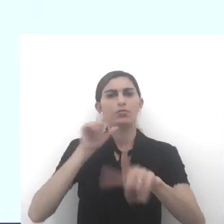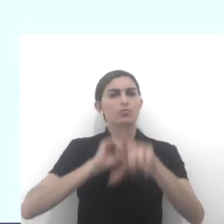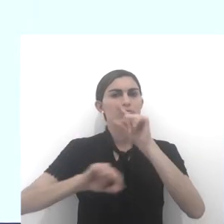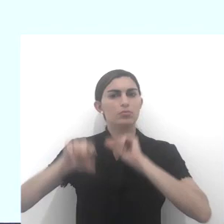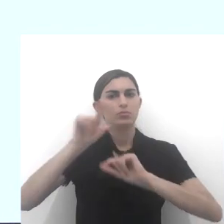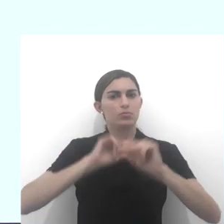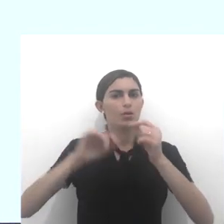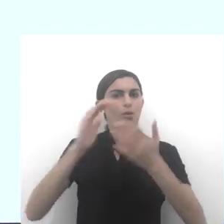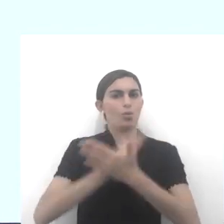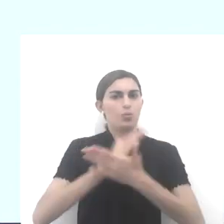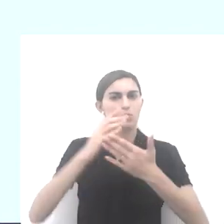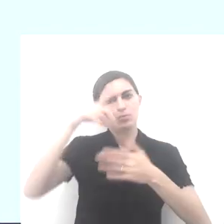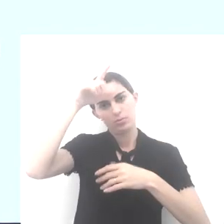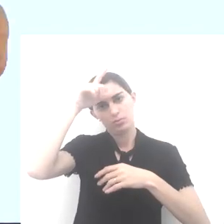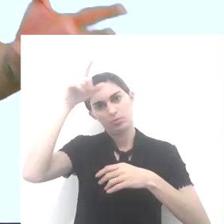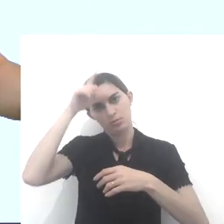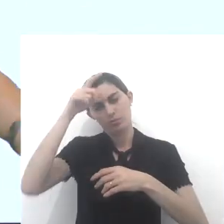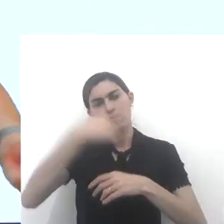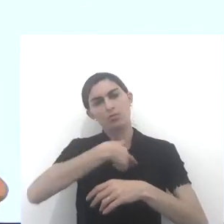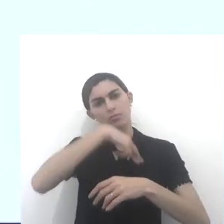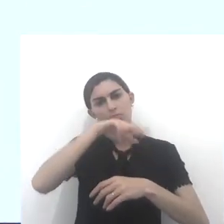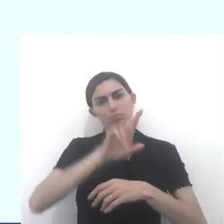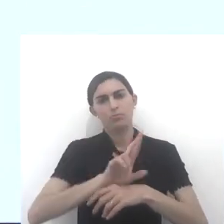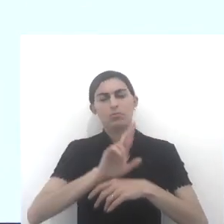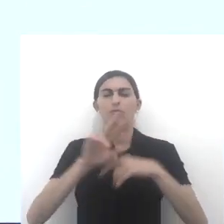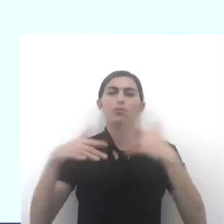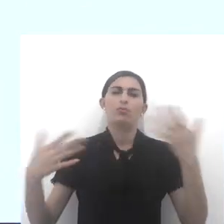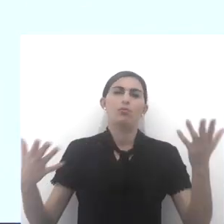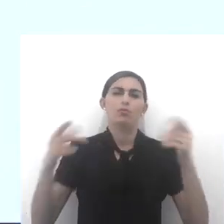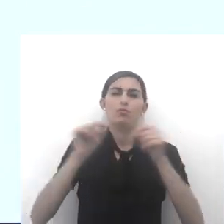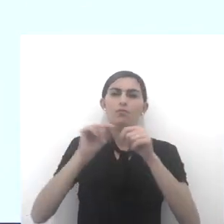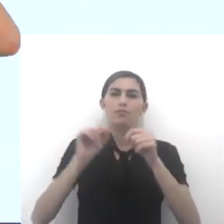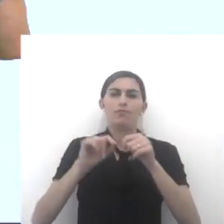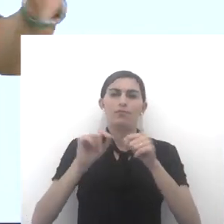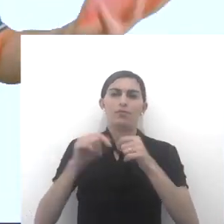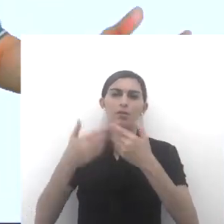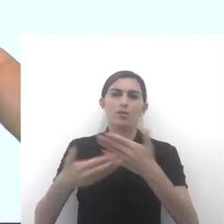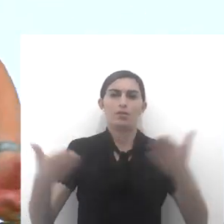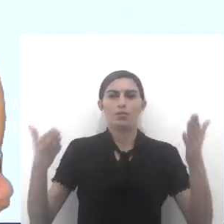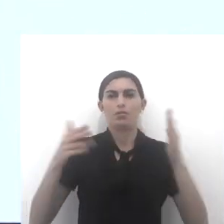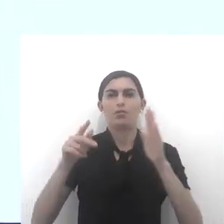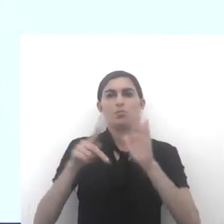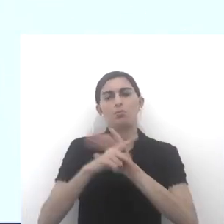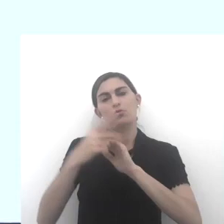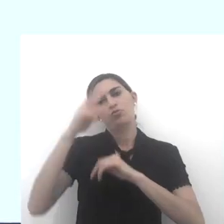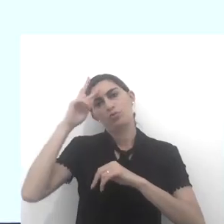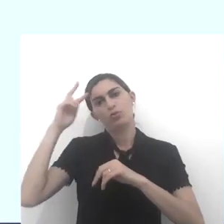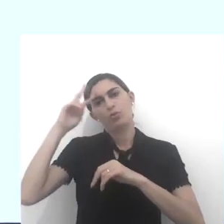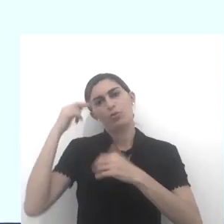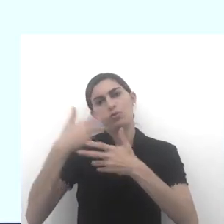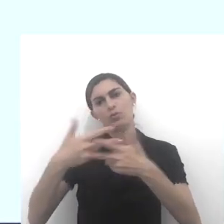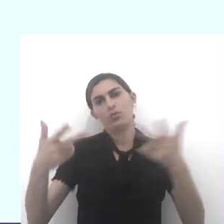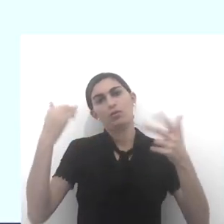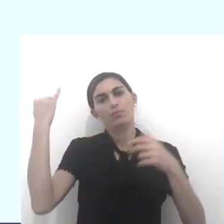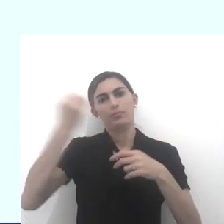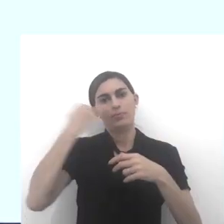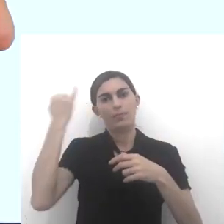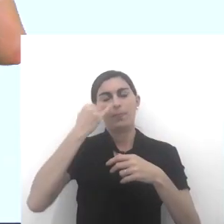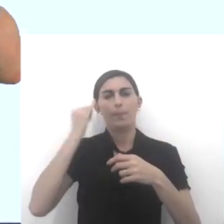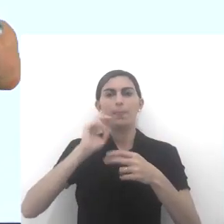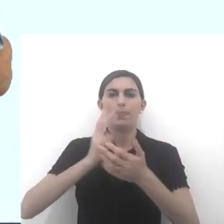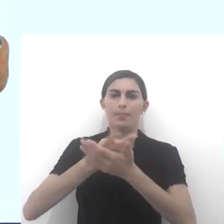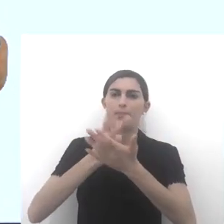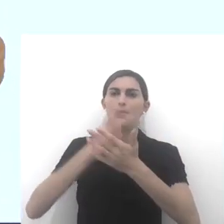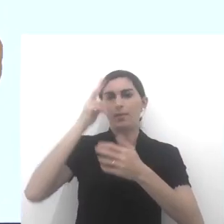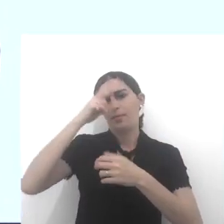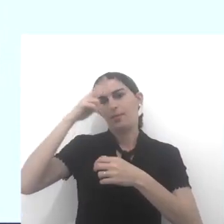Nós selecionamos alguns líderes religiosos que fizeram e que fazem história. Importante